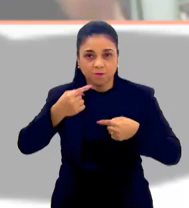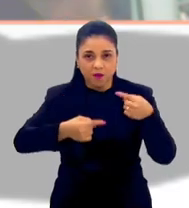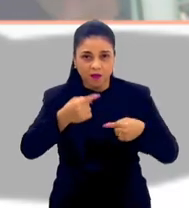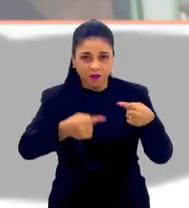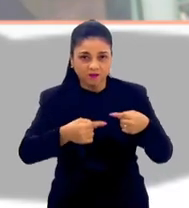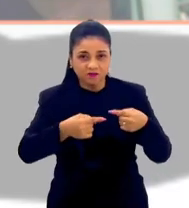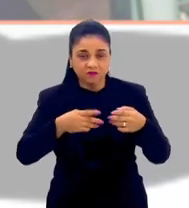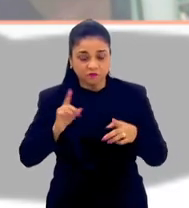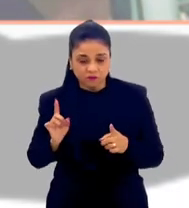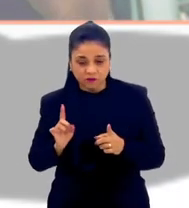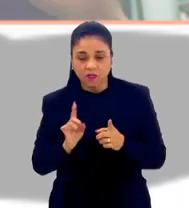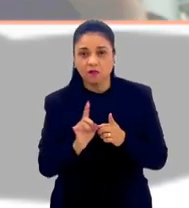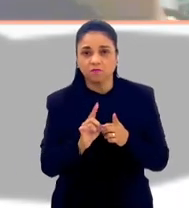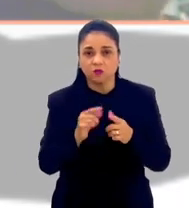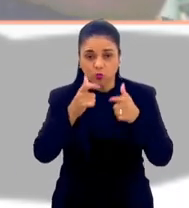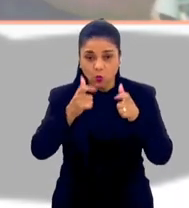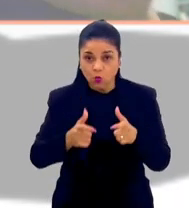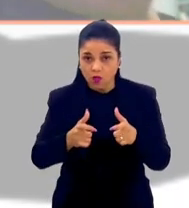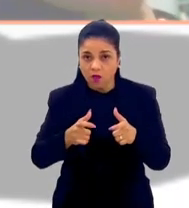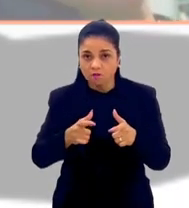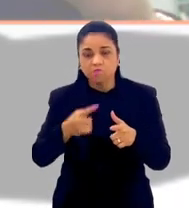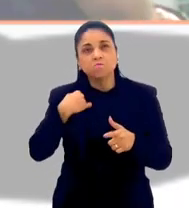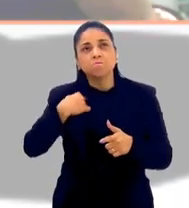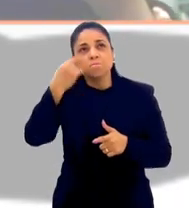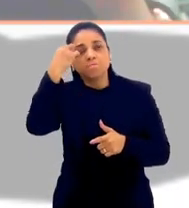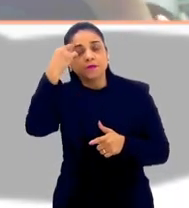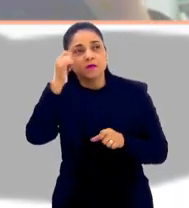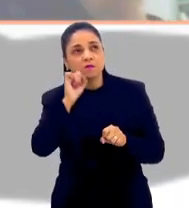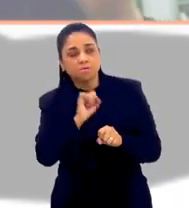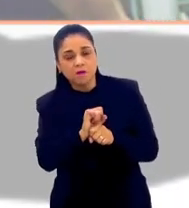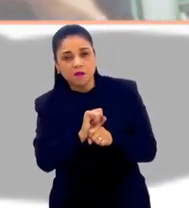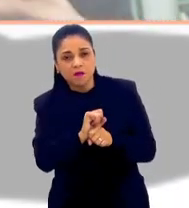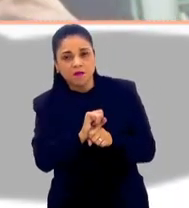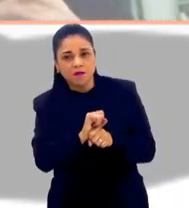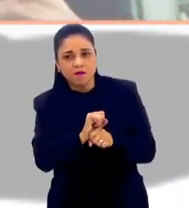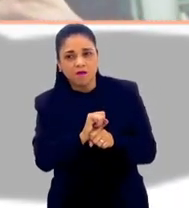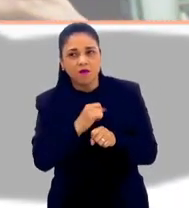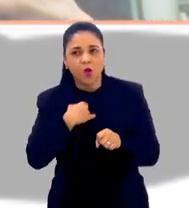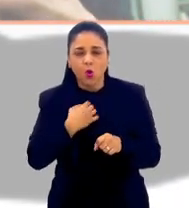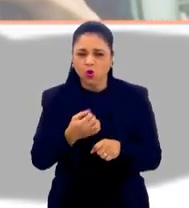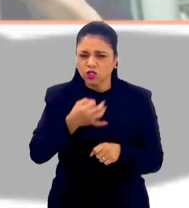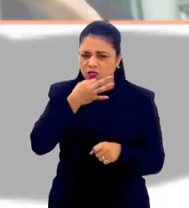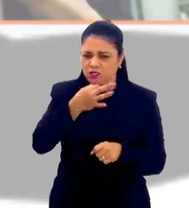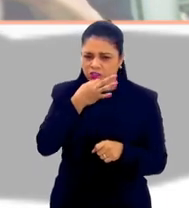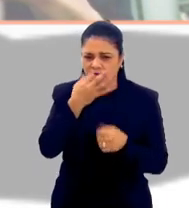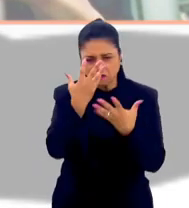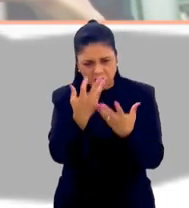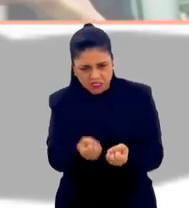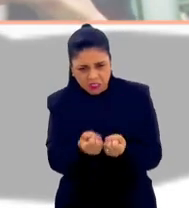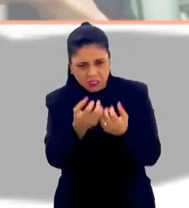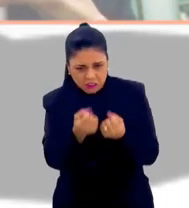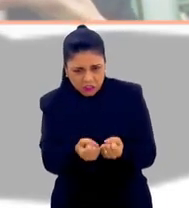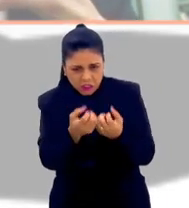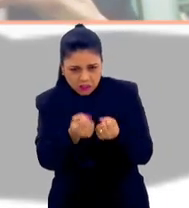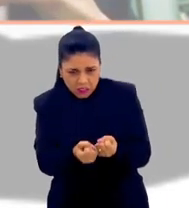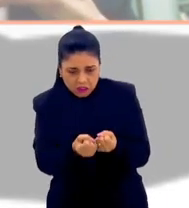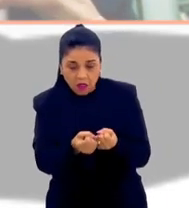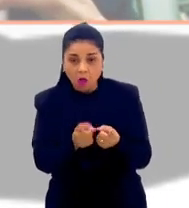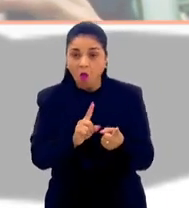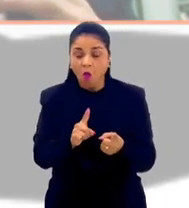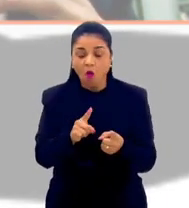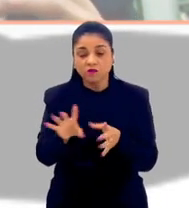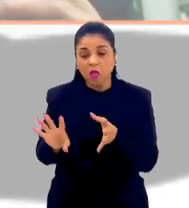concorda o tempo todo, para para pensar. Ou você está deixando de levar uma crítica, ou você está se deixando